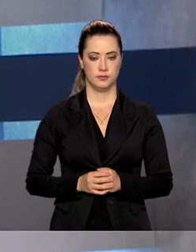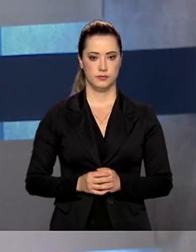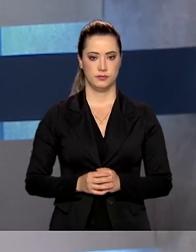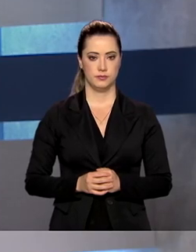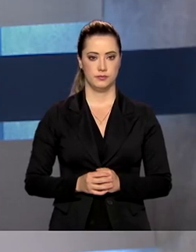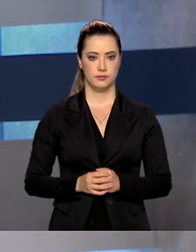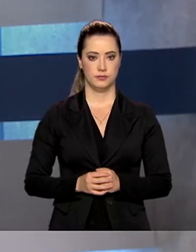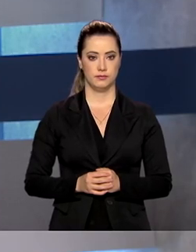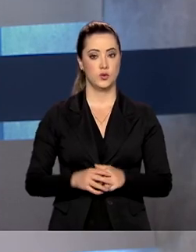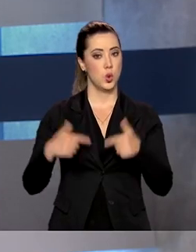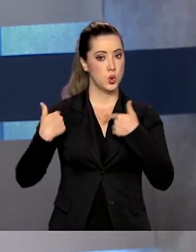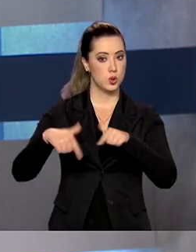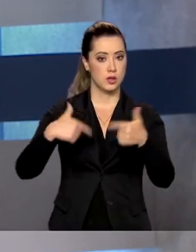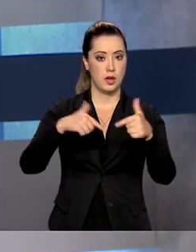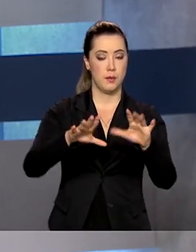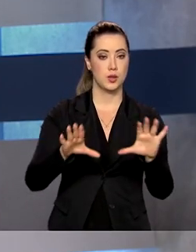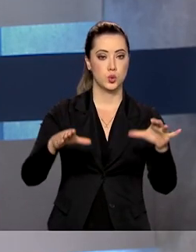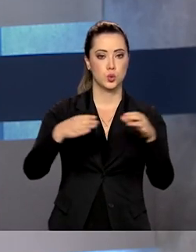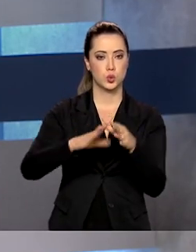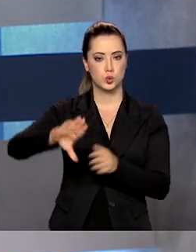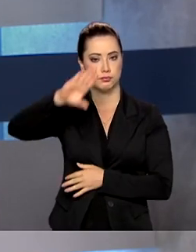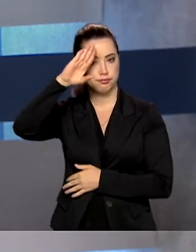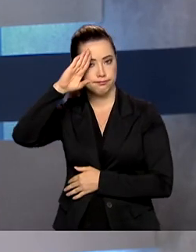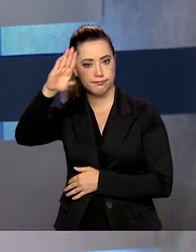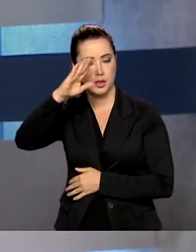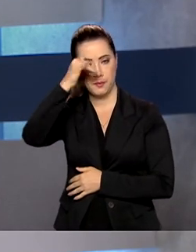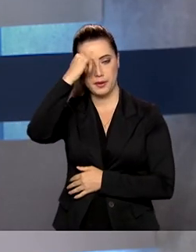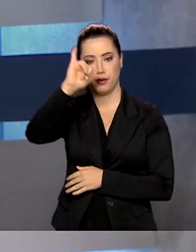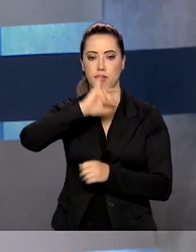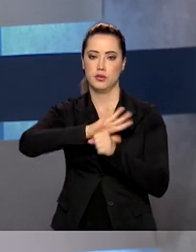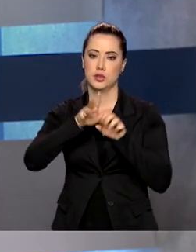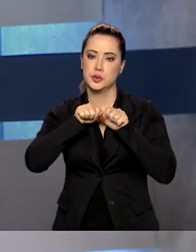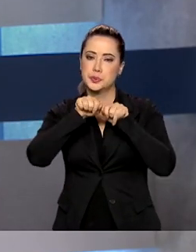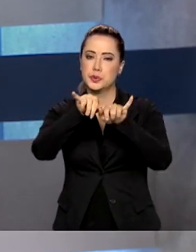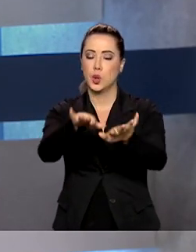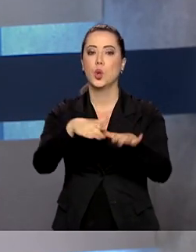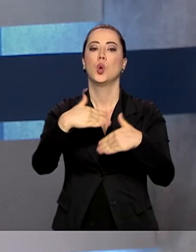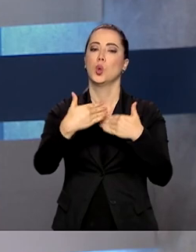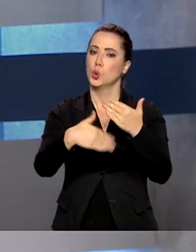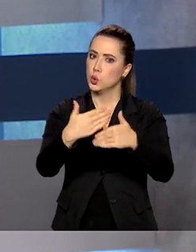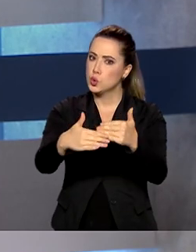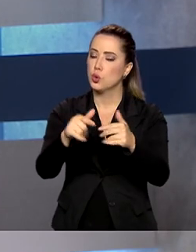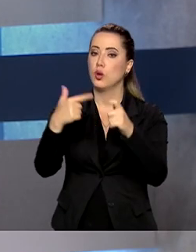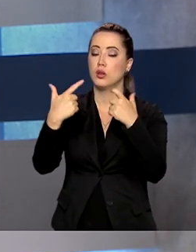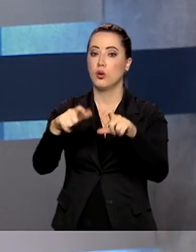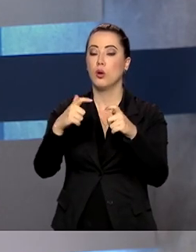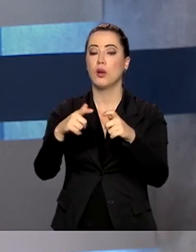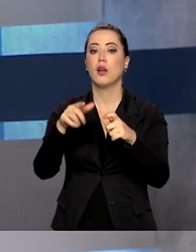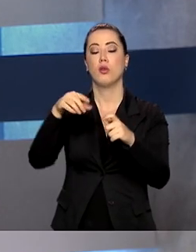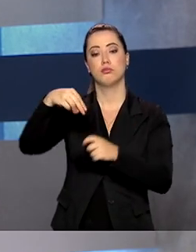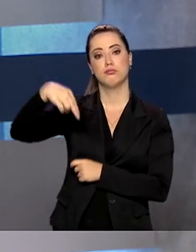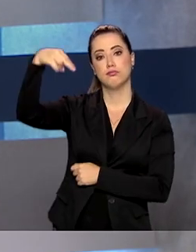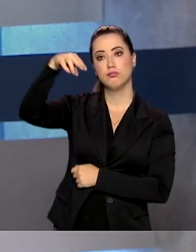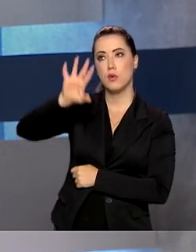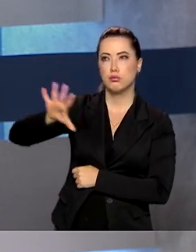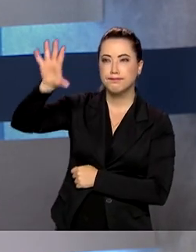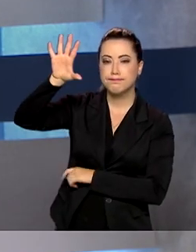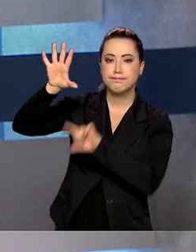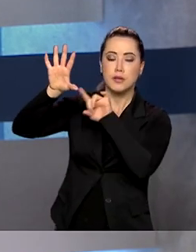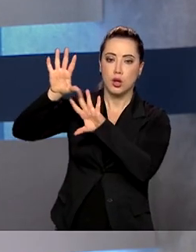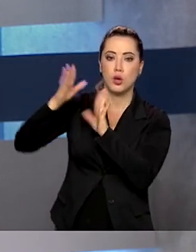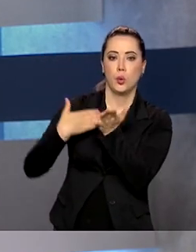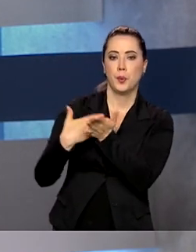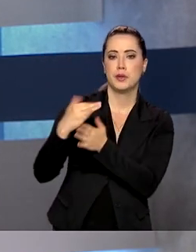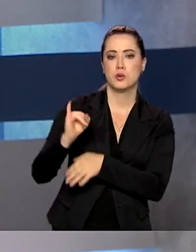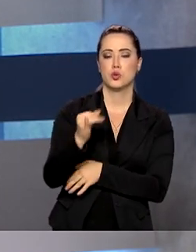E as missões das Forças Armadas no combate à Covid-19 continuam na região norte. Desde o início de